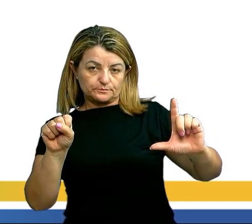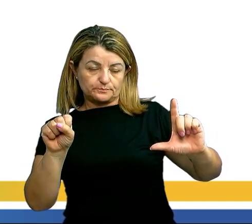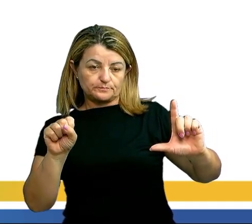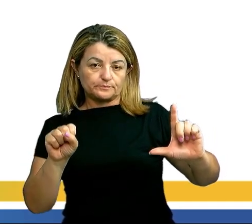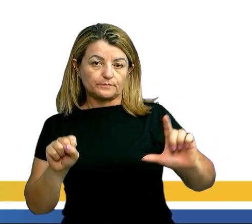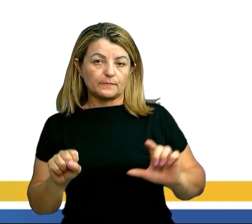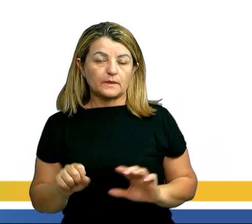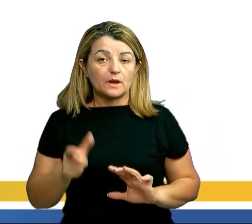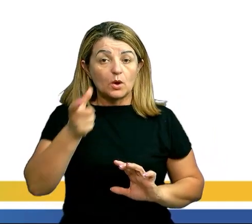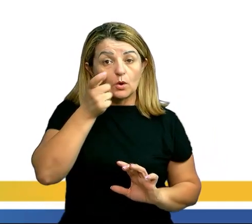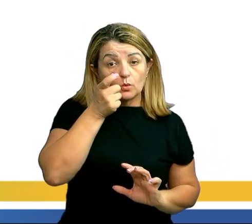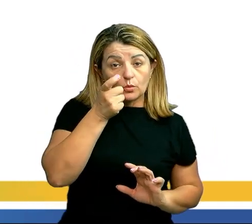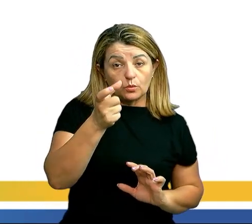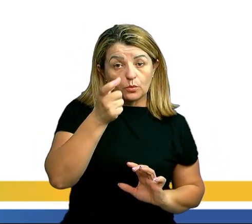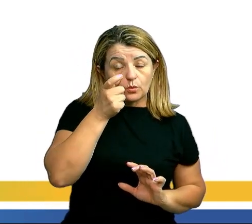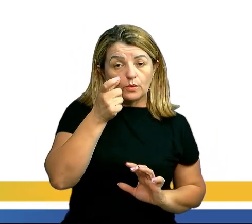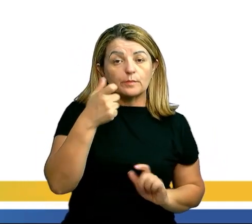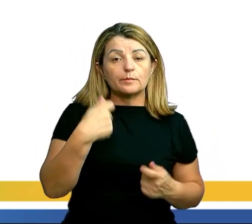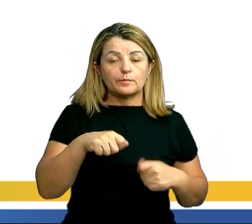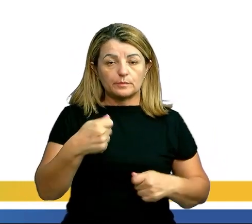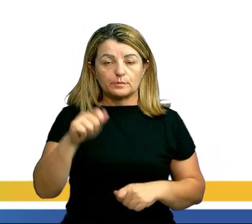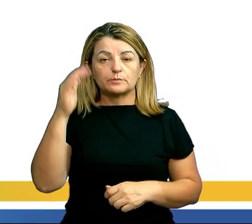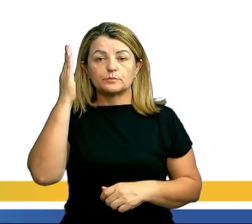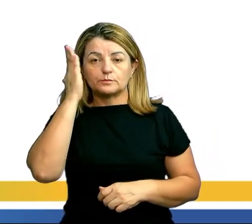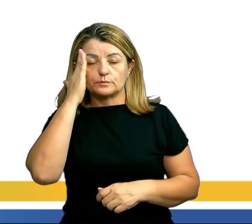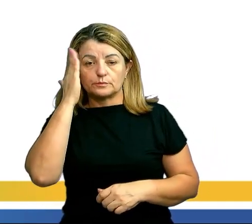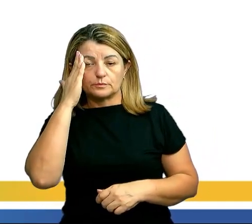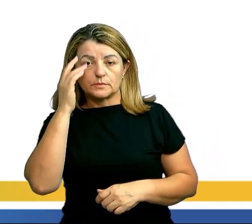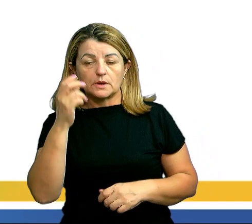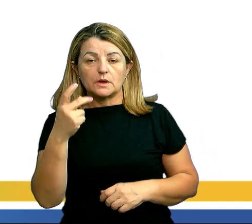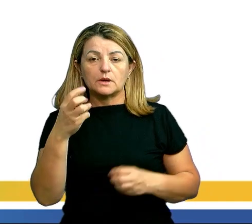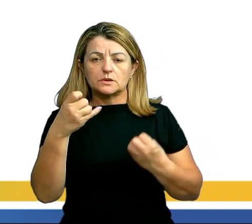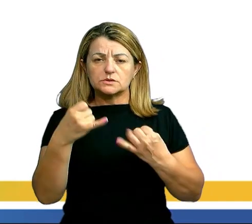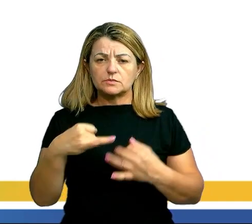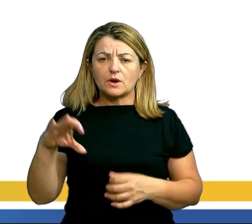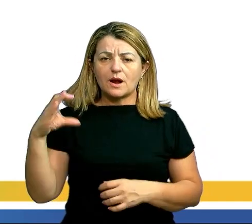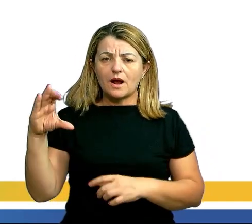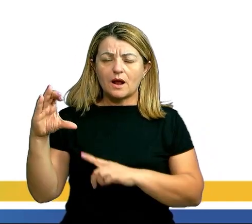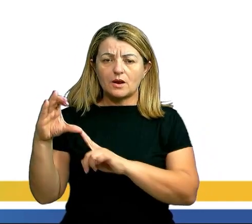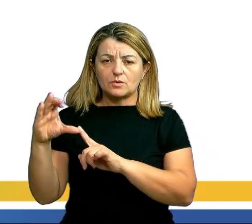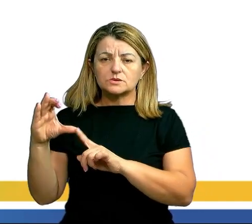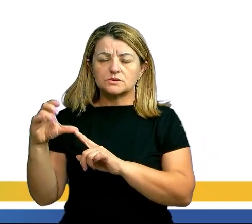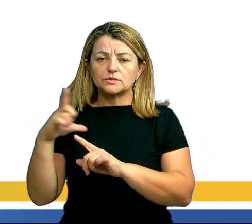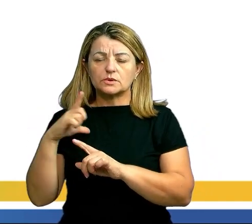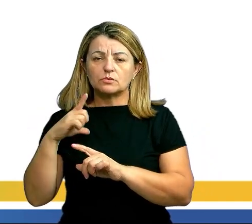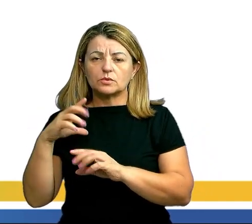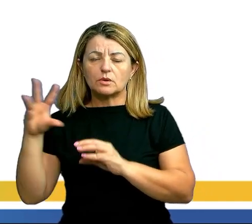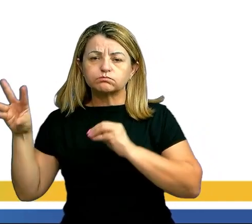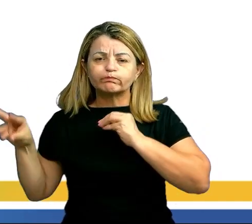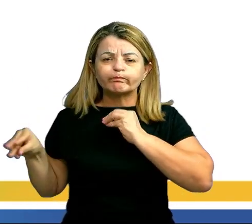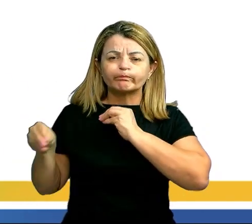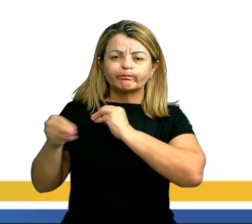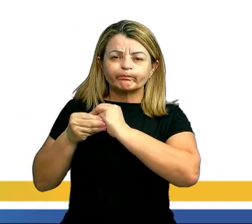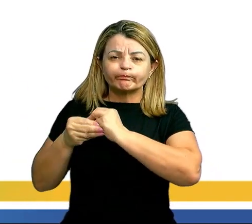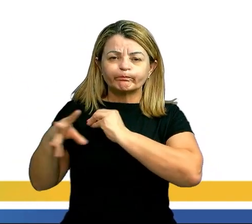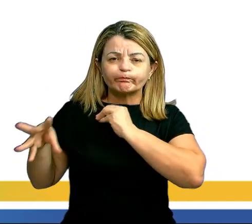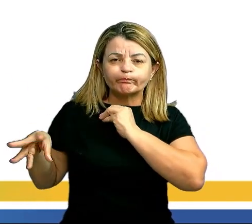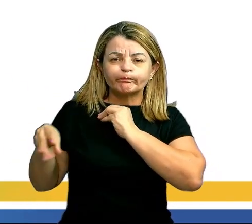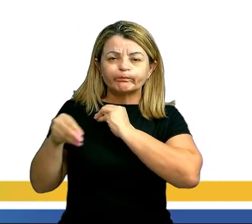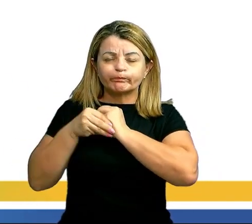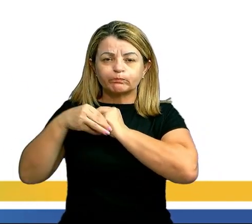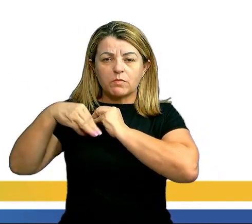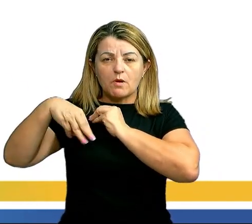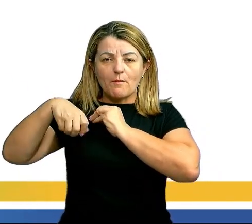Uma curiosidade que devemos entender, quando falamos em caloria, geralmente associamos a ganho de massa. Então, a caloria que é